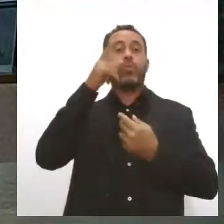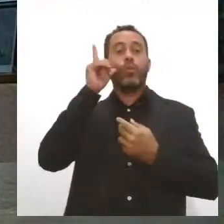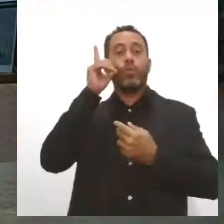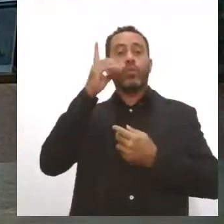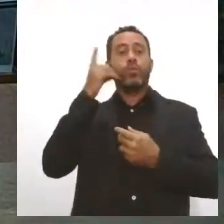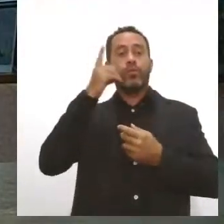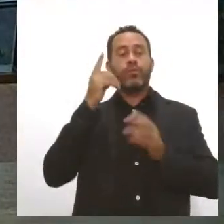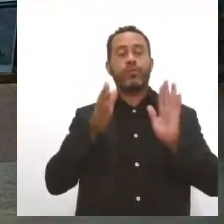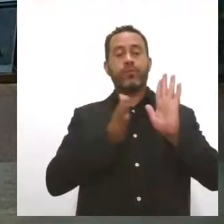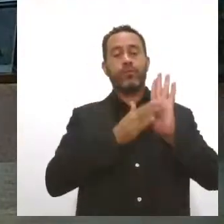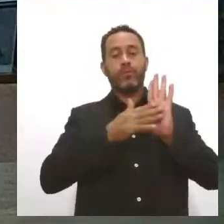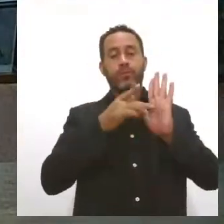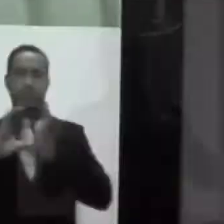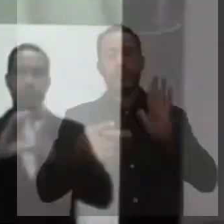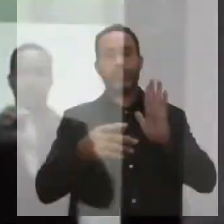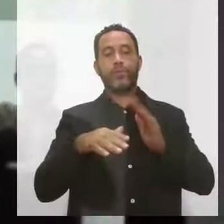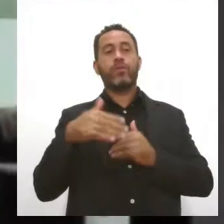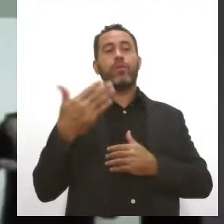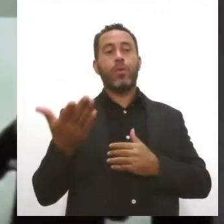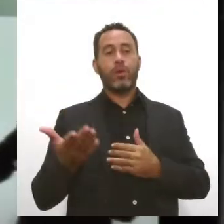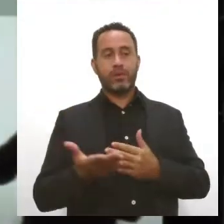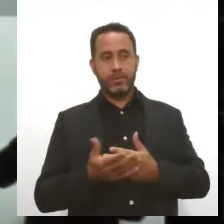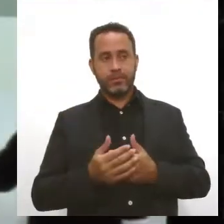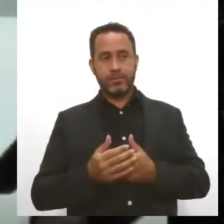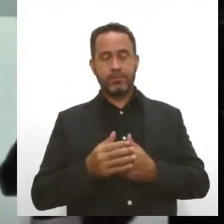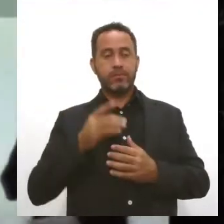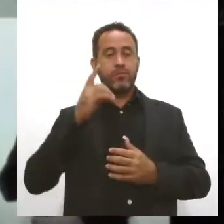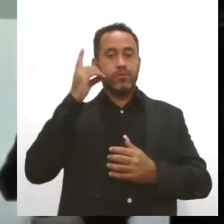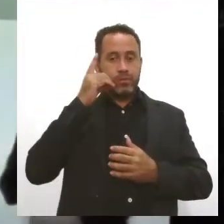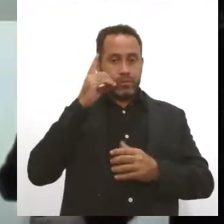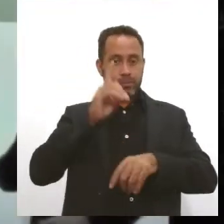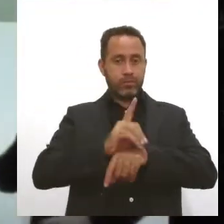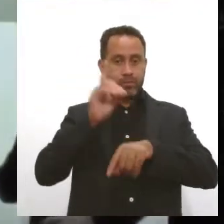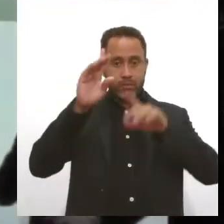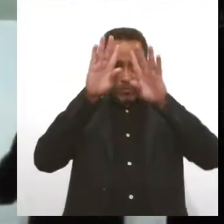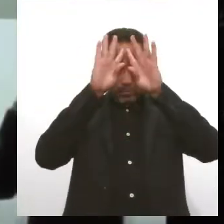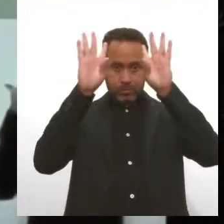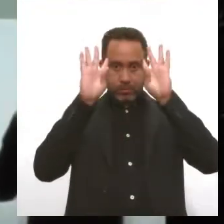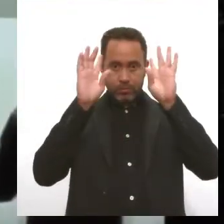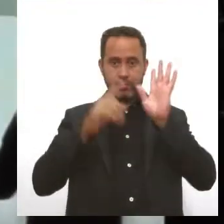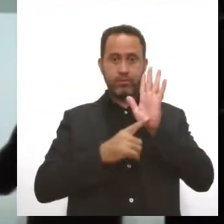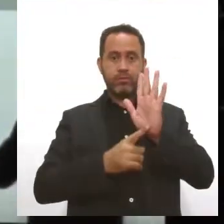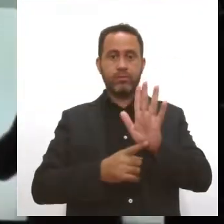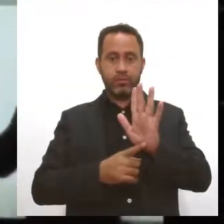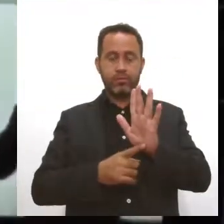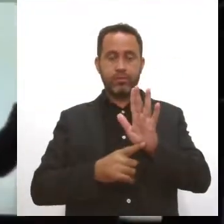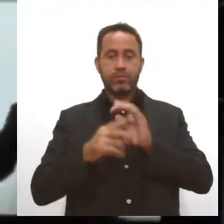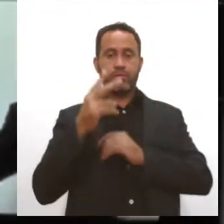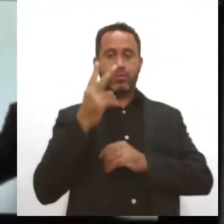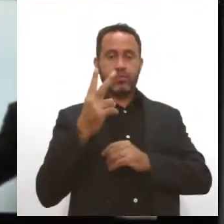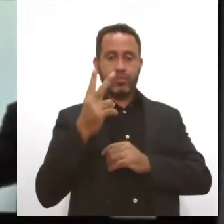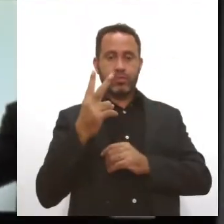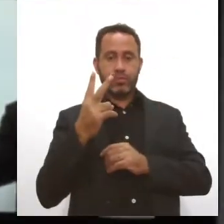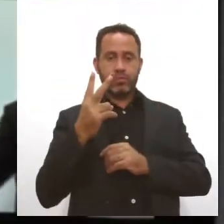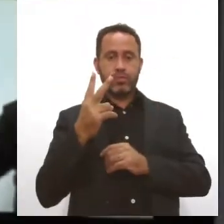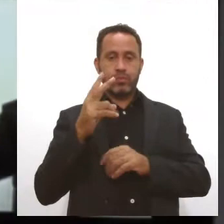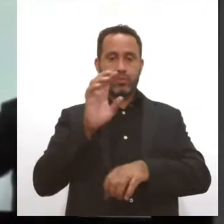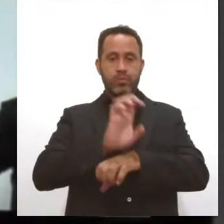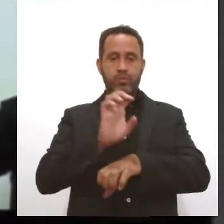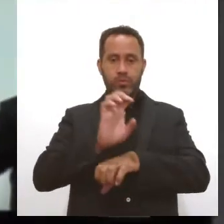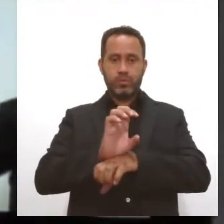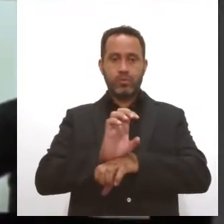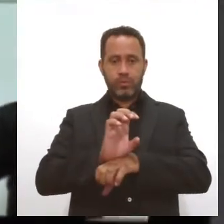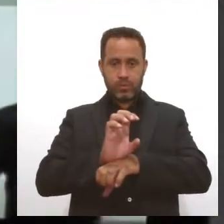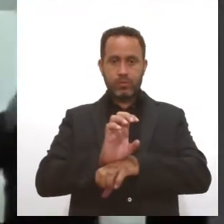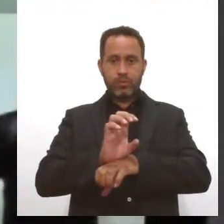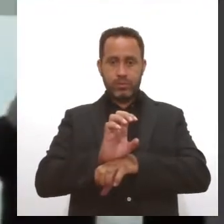indicações. Veja quais foram. O deputado doutor Samuel Carvalho apresentou duas indicações ao governador do Estado, Belivaldo Chagas.